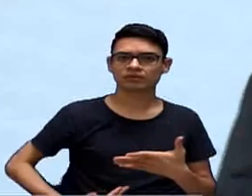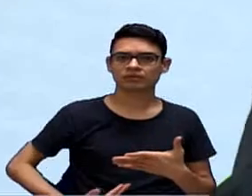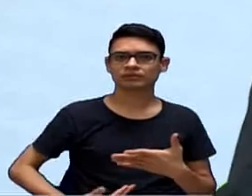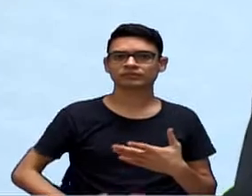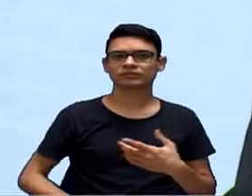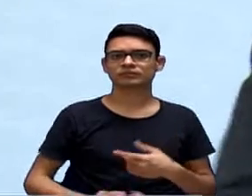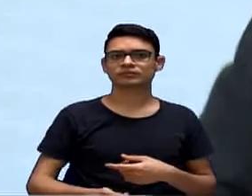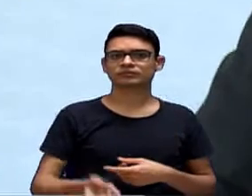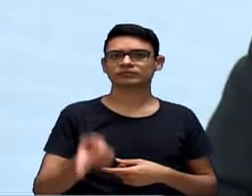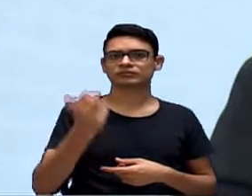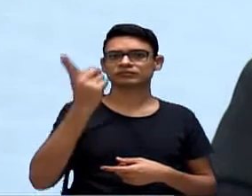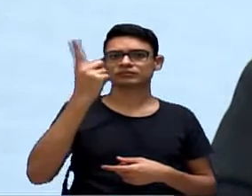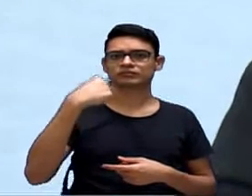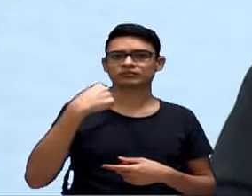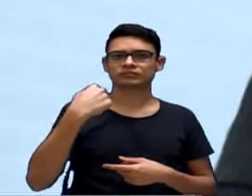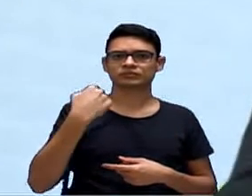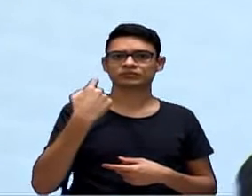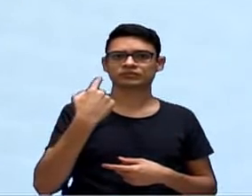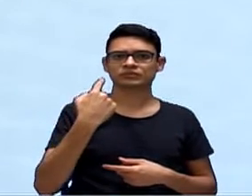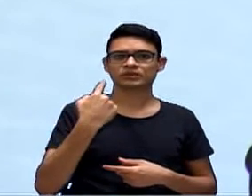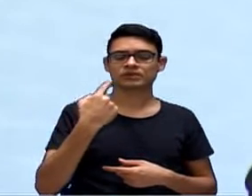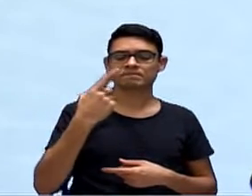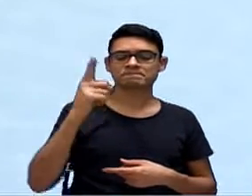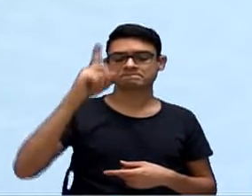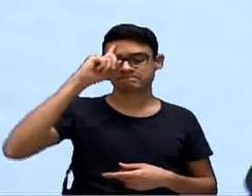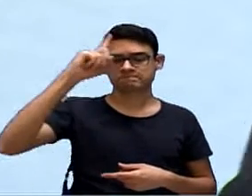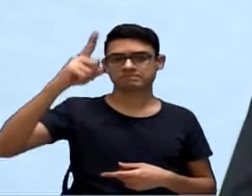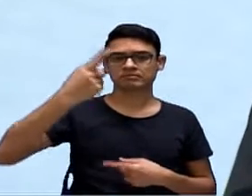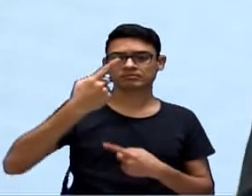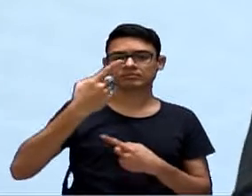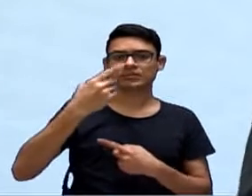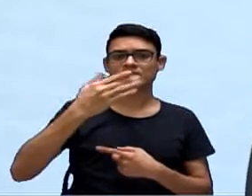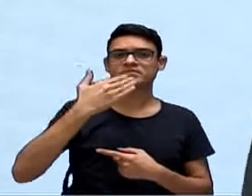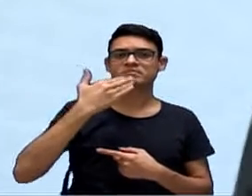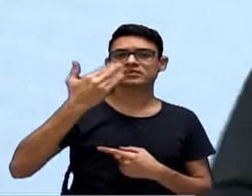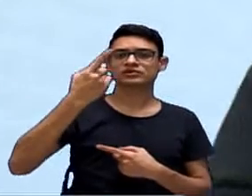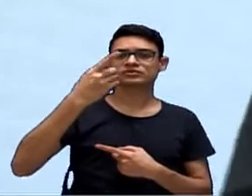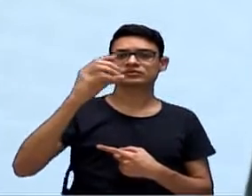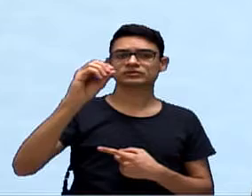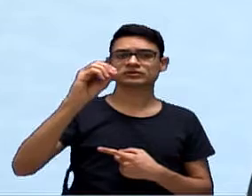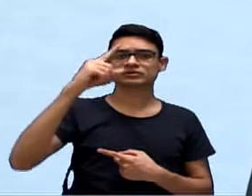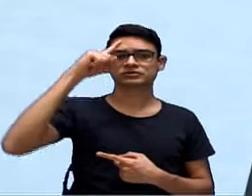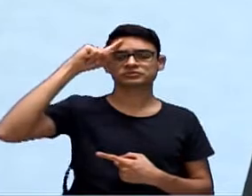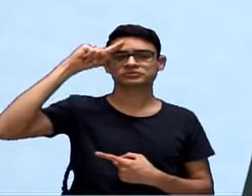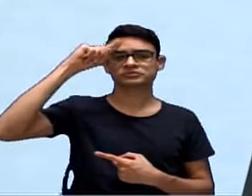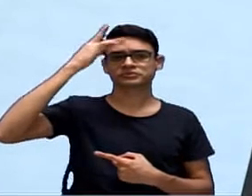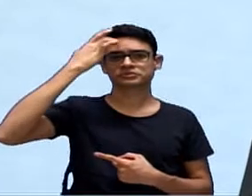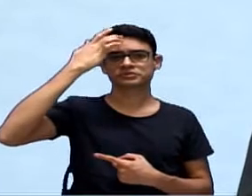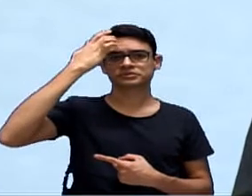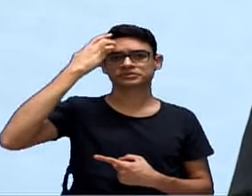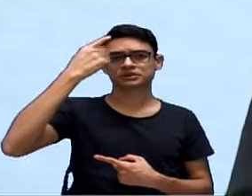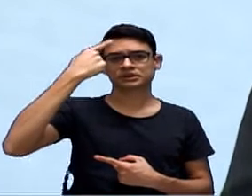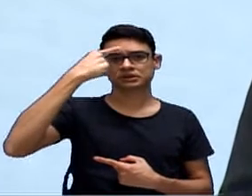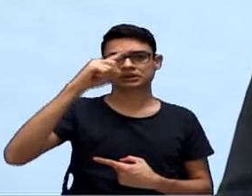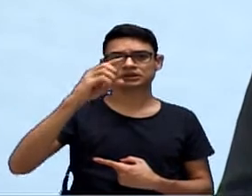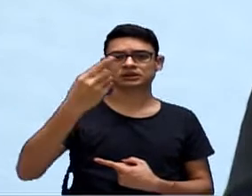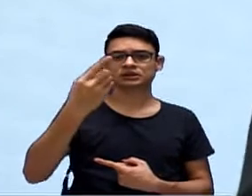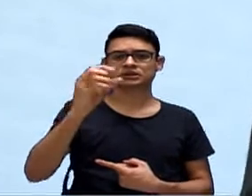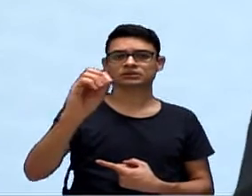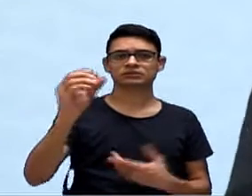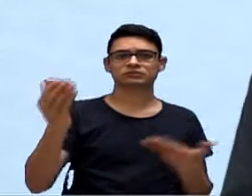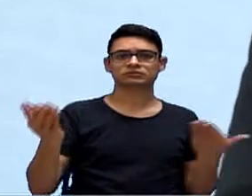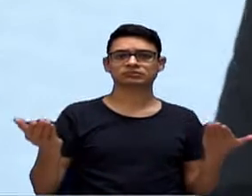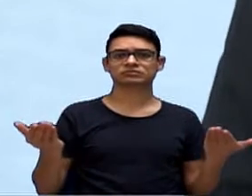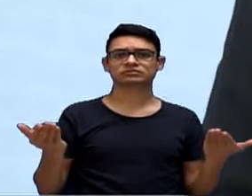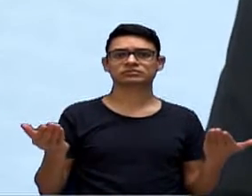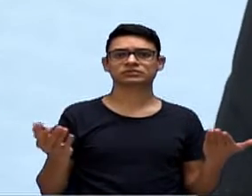houvesse uma organização da Prefeitura para a atualização da vacinação. E